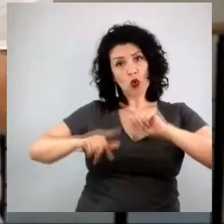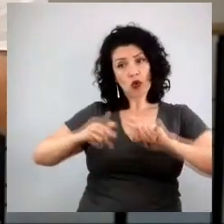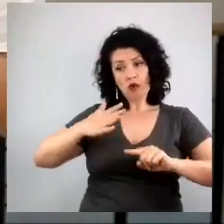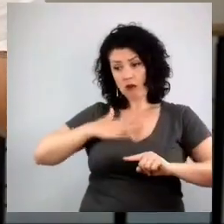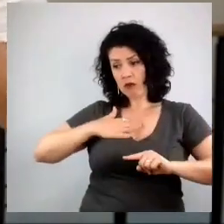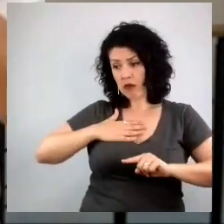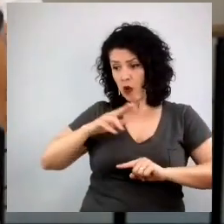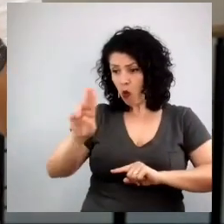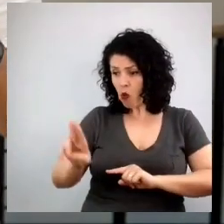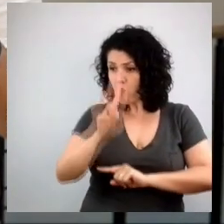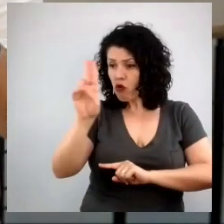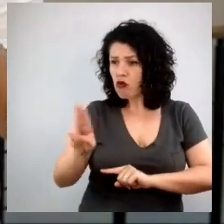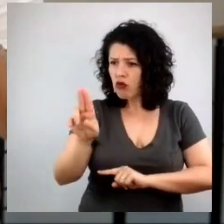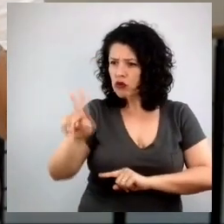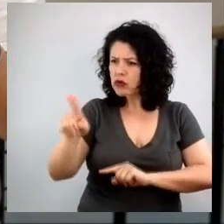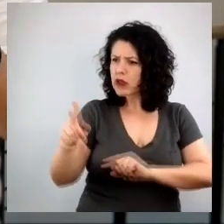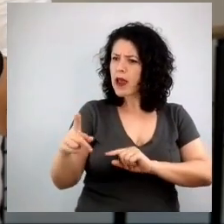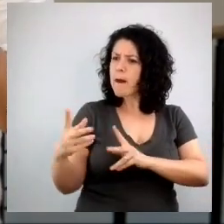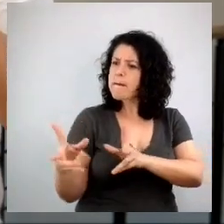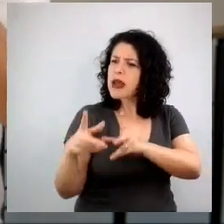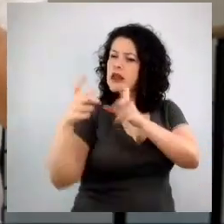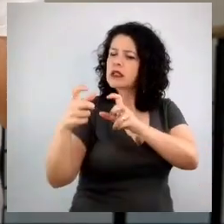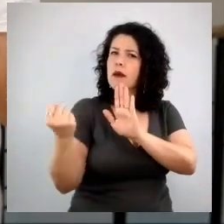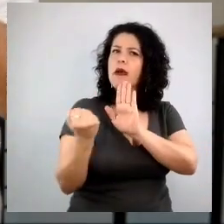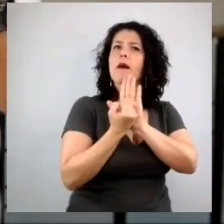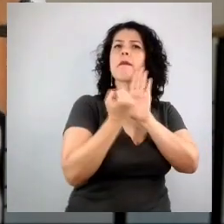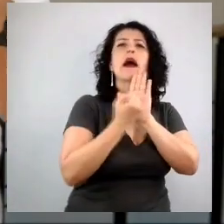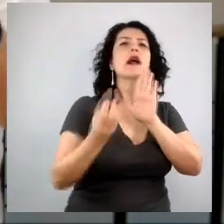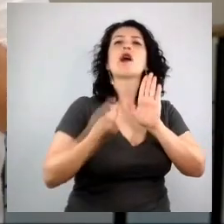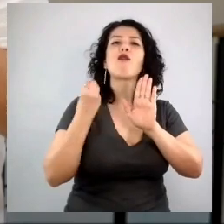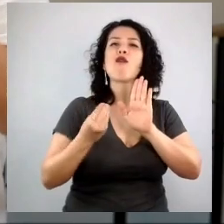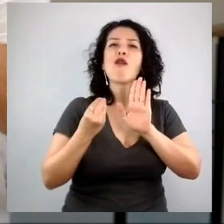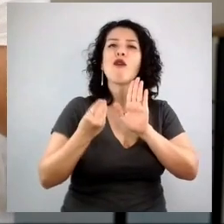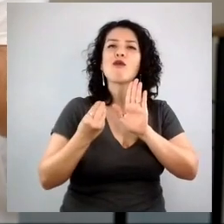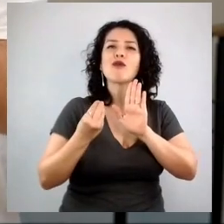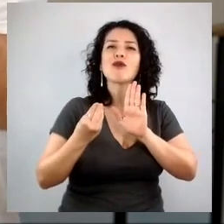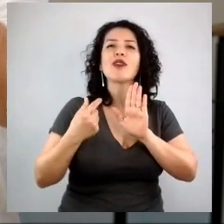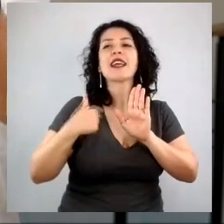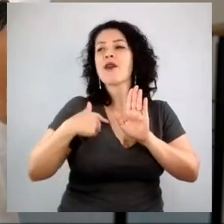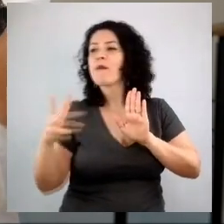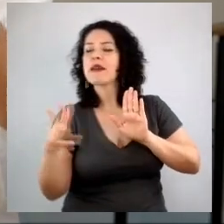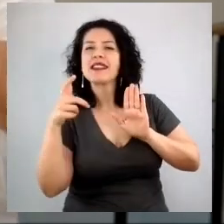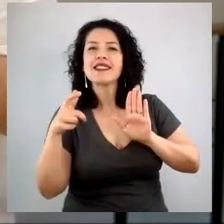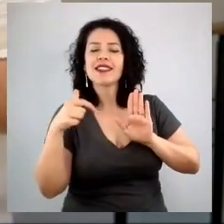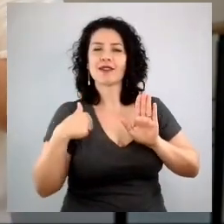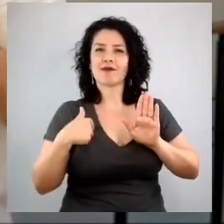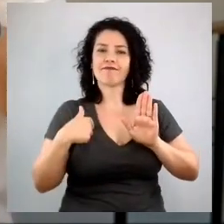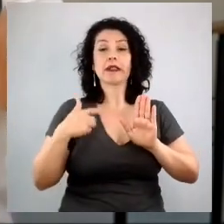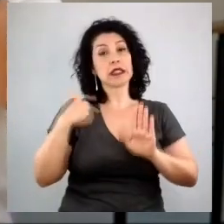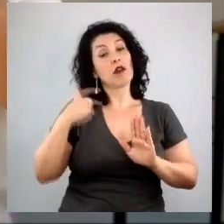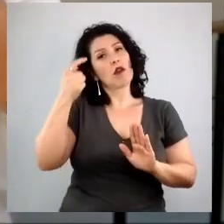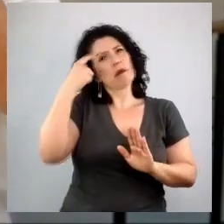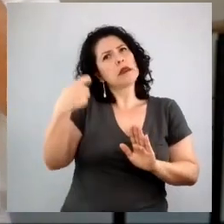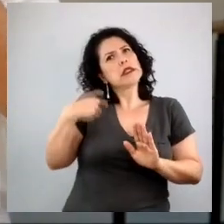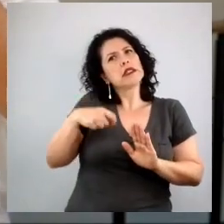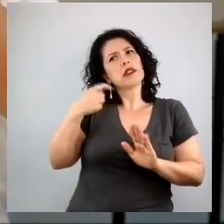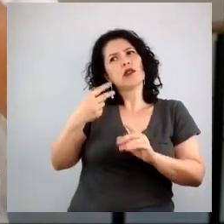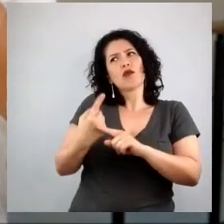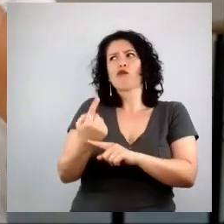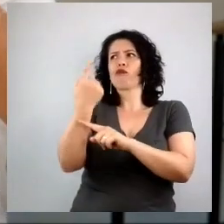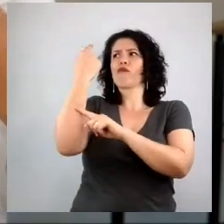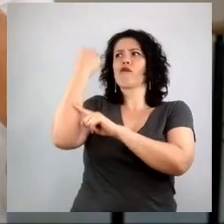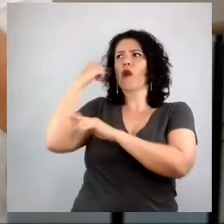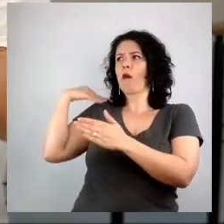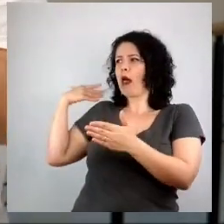a minha marca dentro desse contexto competitivo. Então, essa primeira análise, né, de olhar para o seu histórico de comunicação ou